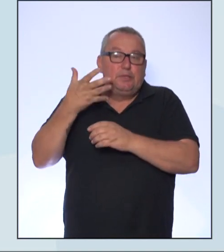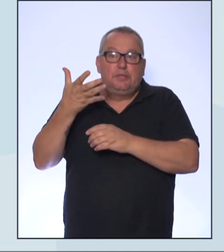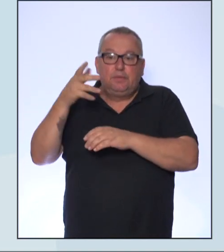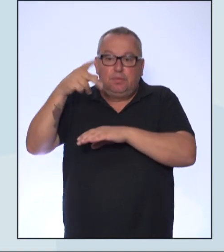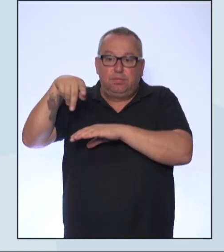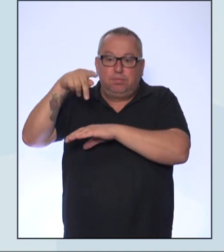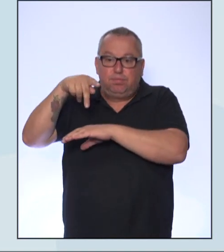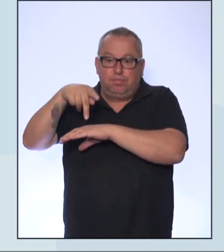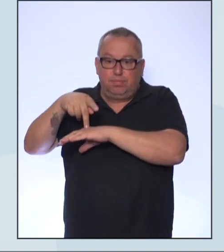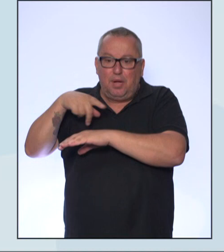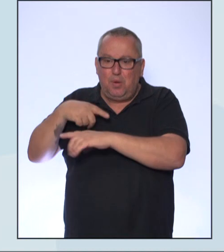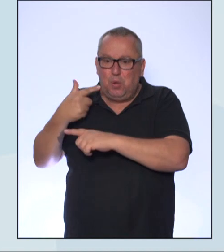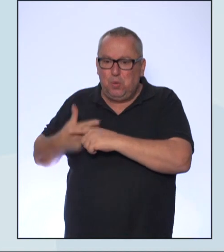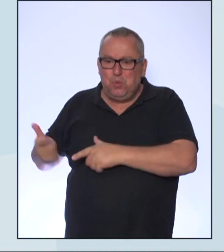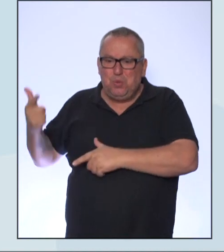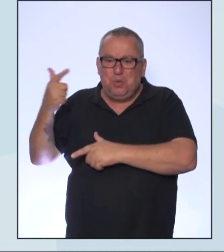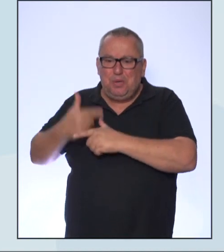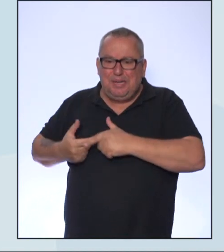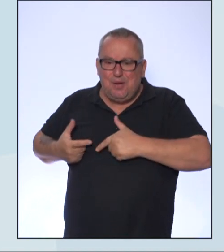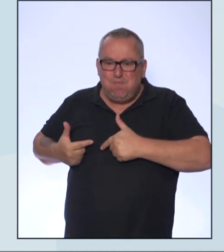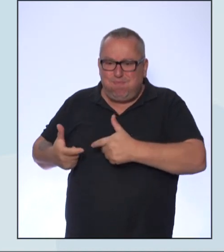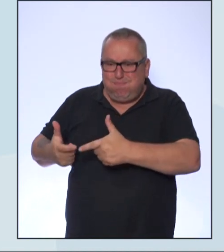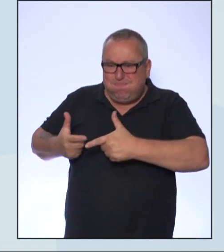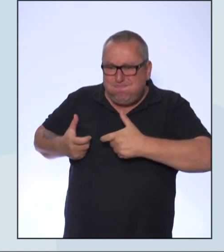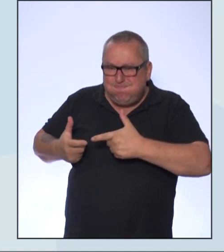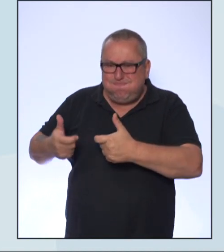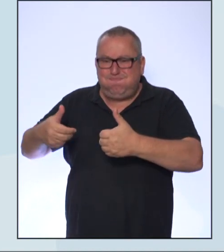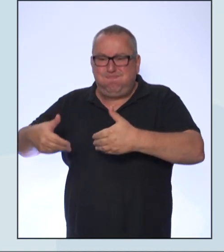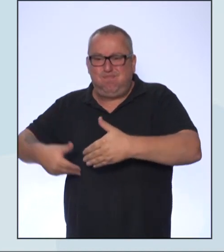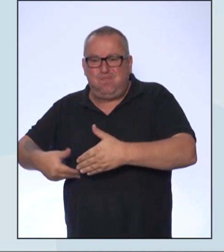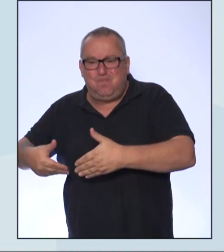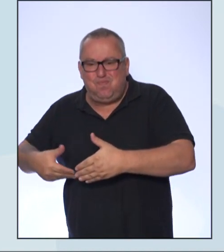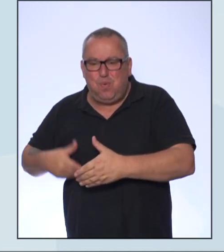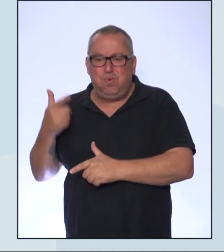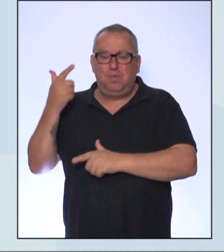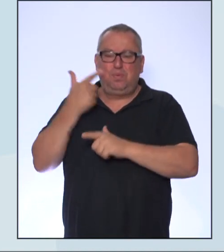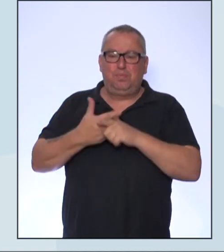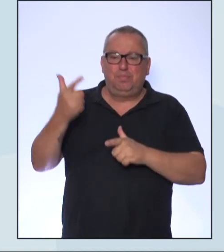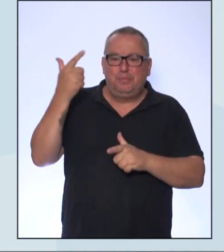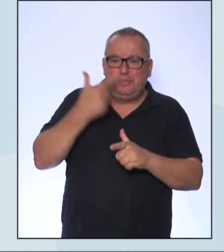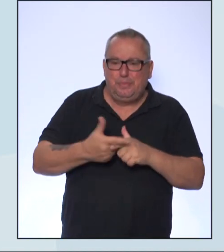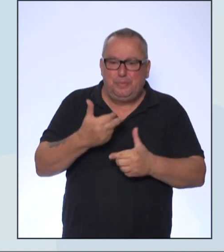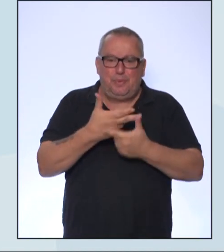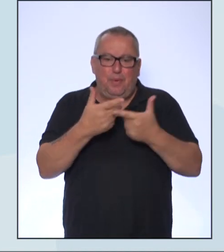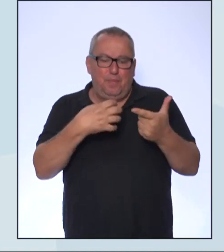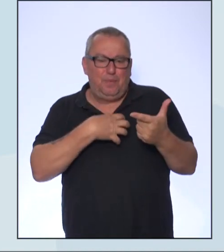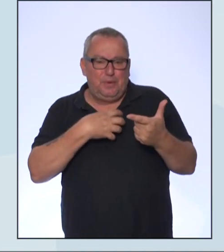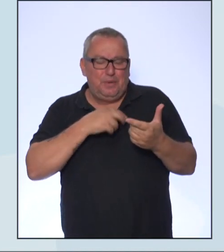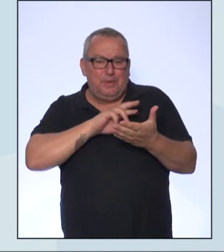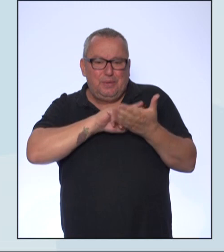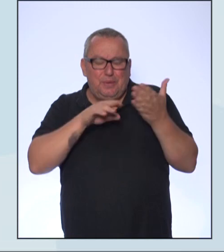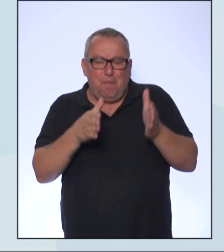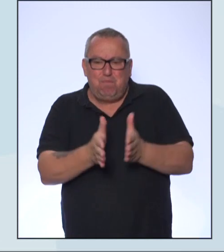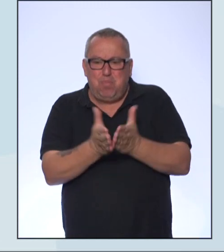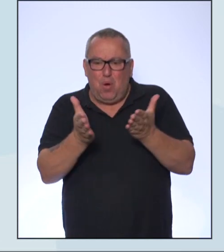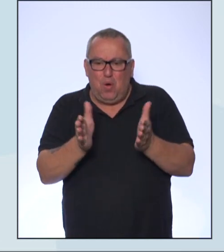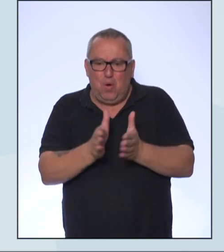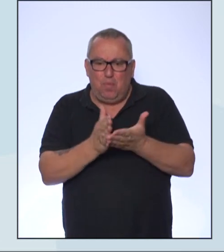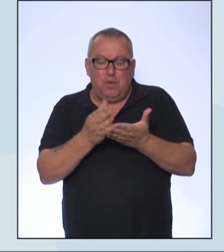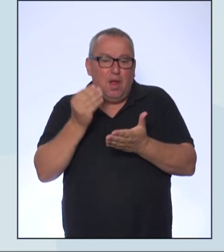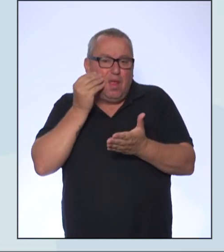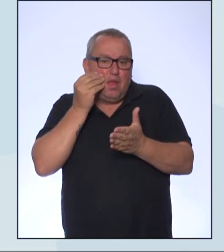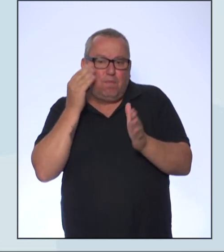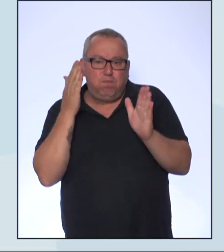países com conflitos armados, de uma situação de realmente condições muito ruins de trabalho,